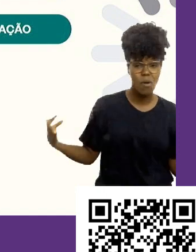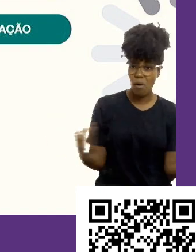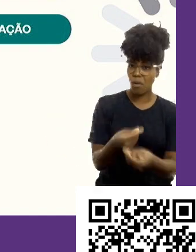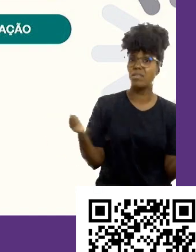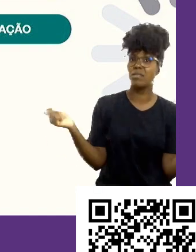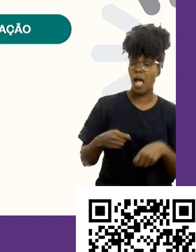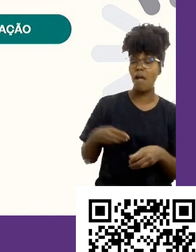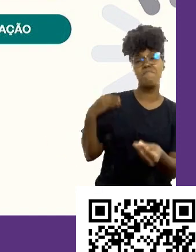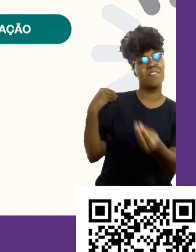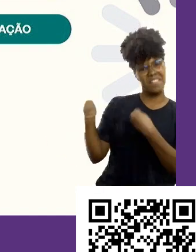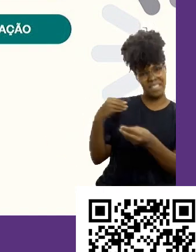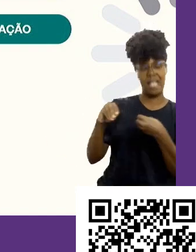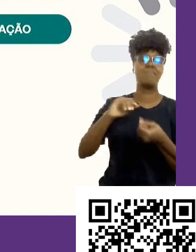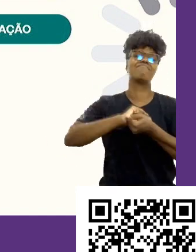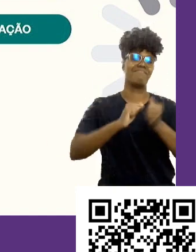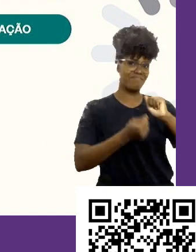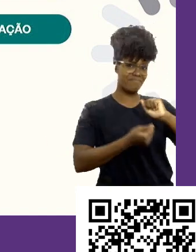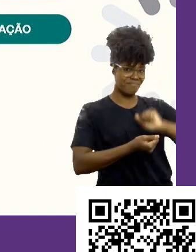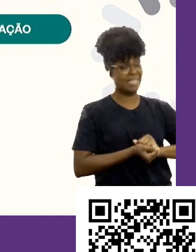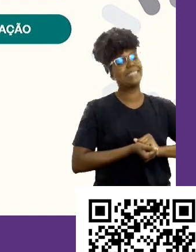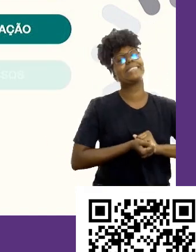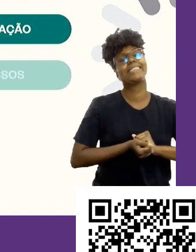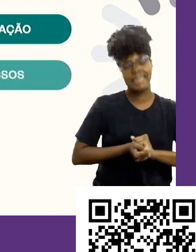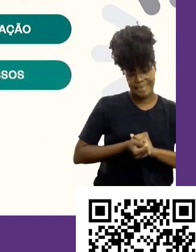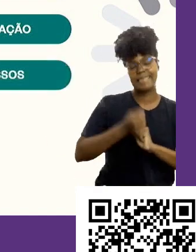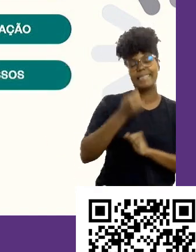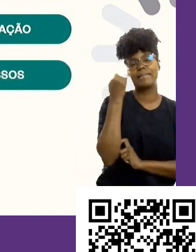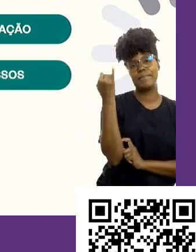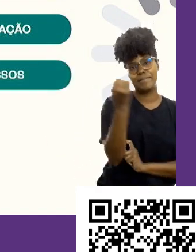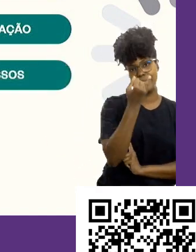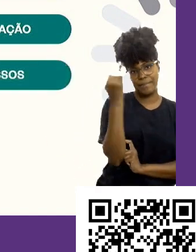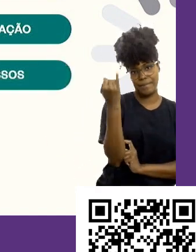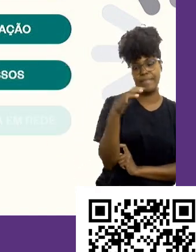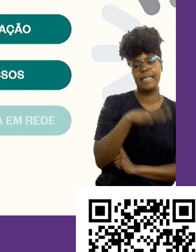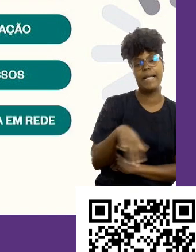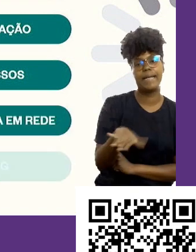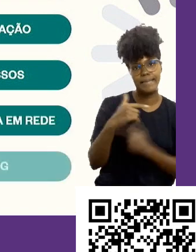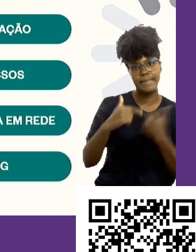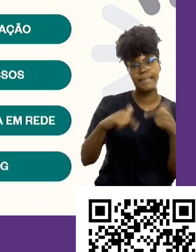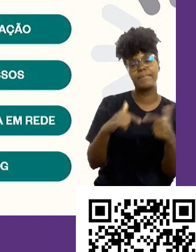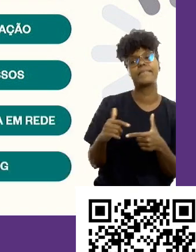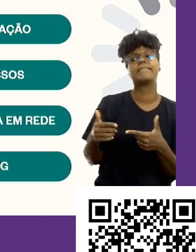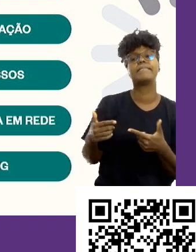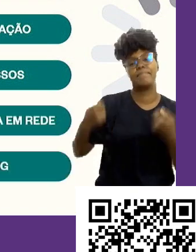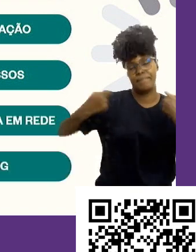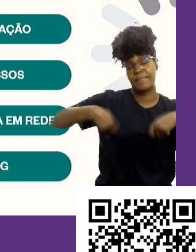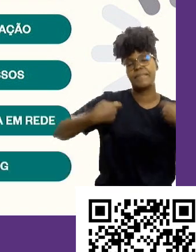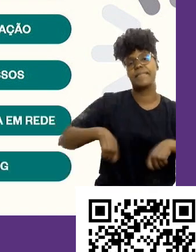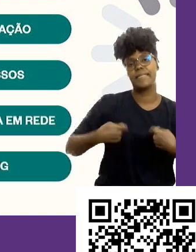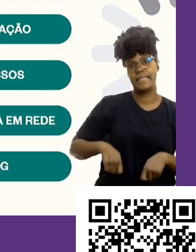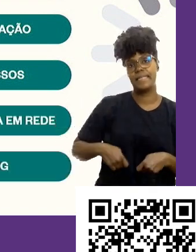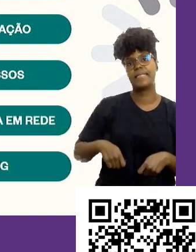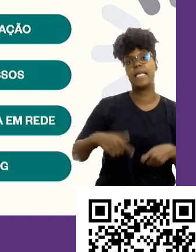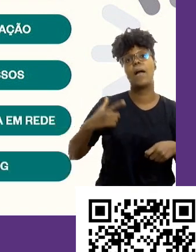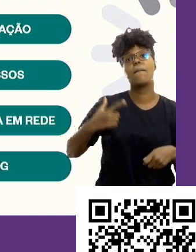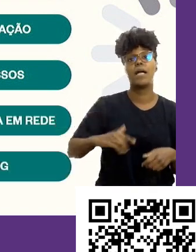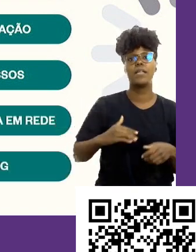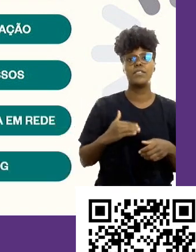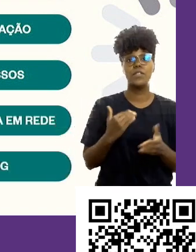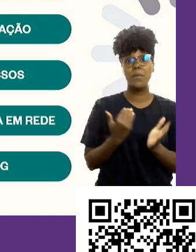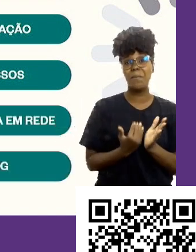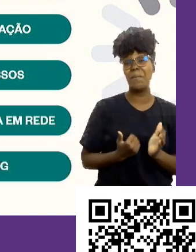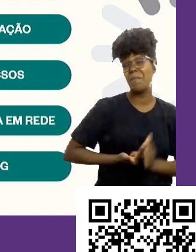adaptabilidade é um ponto muito importante que o mercado vem pedindo muito também. E melhoria de processos.